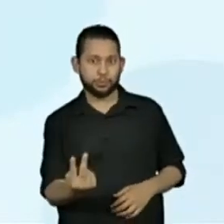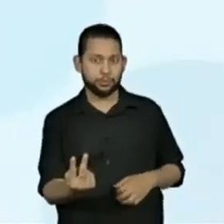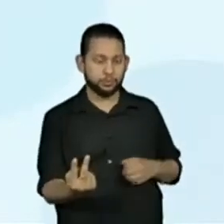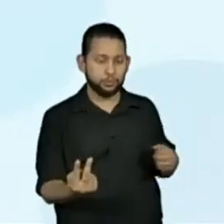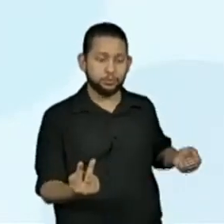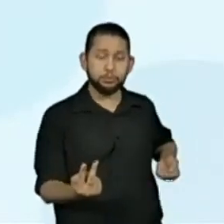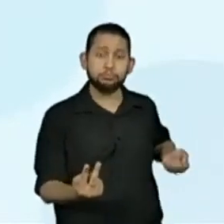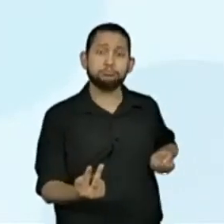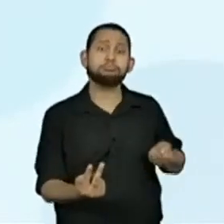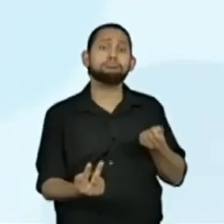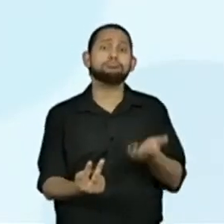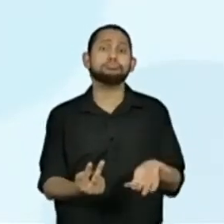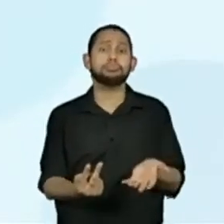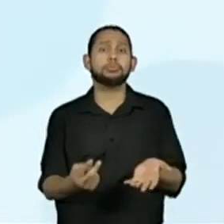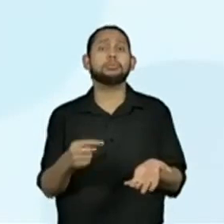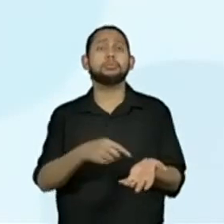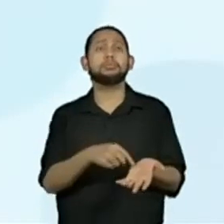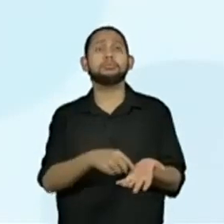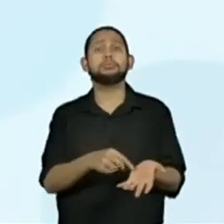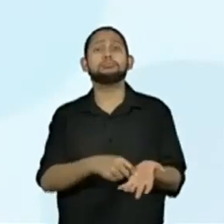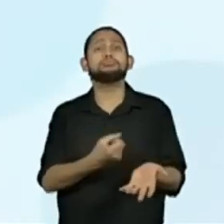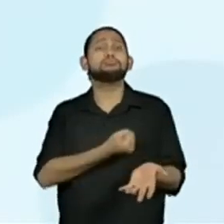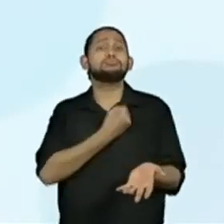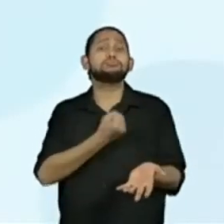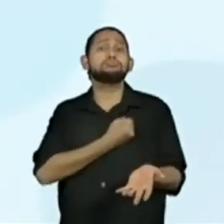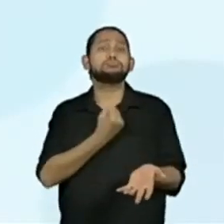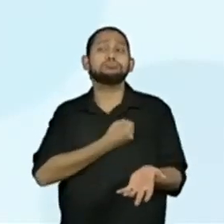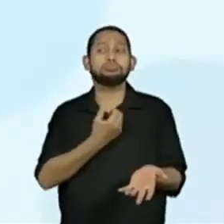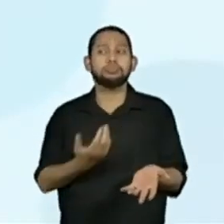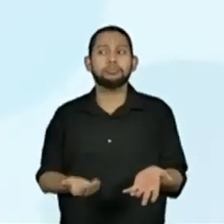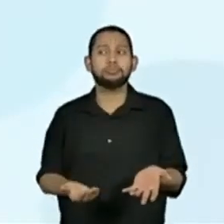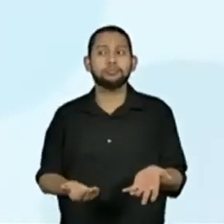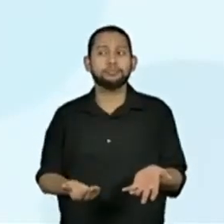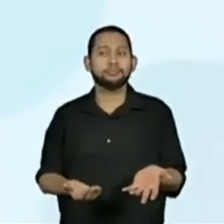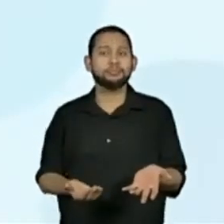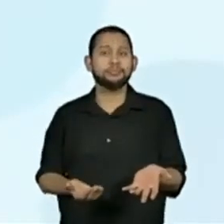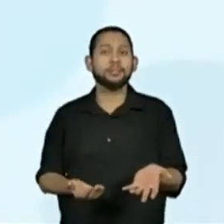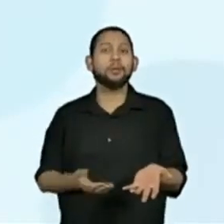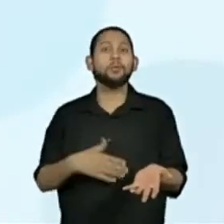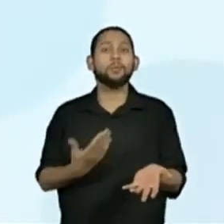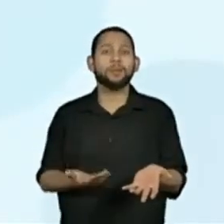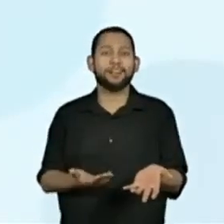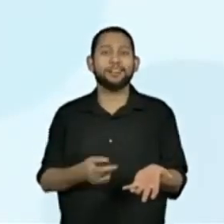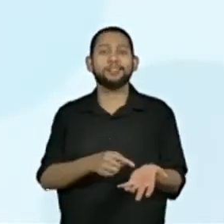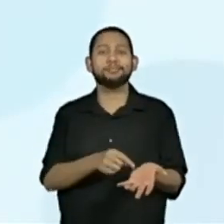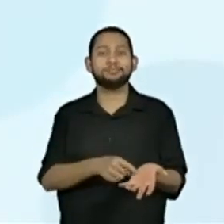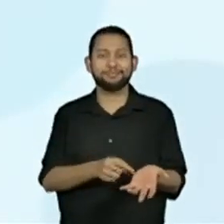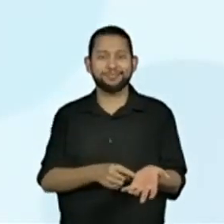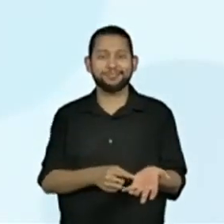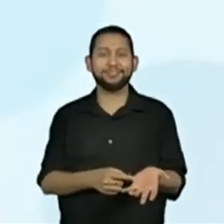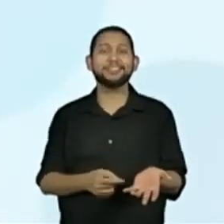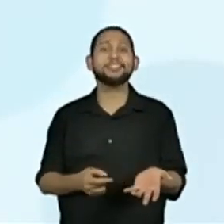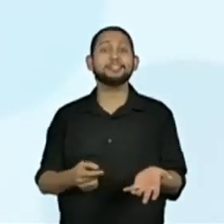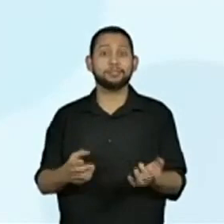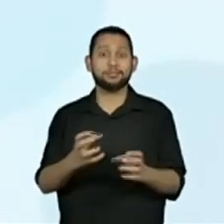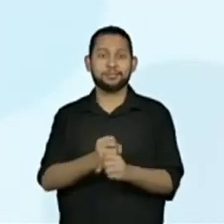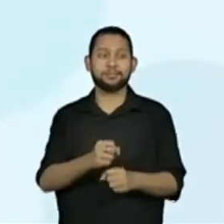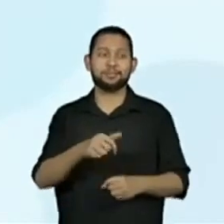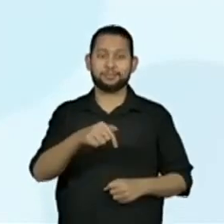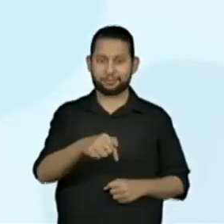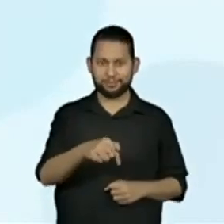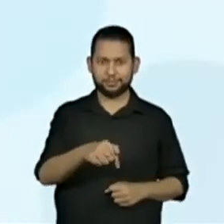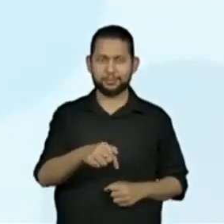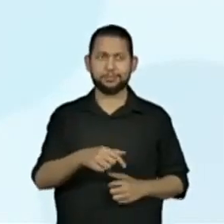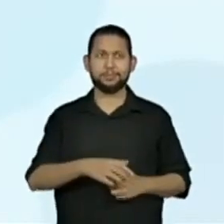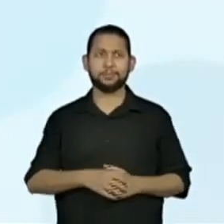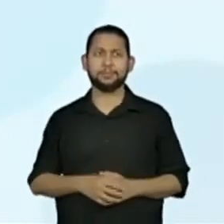Observem, com a face para cima. O segundo dado deve cair com qual face para totalizar 7. Vocês